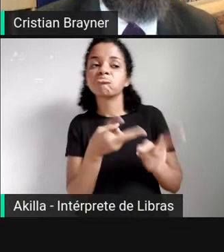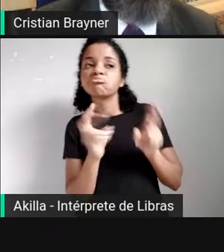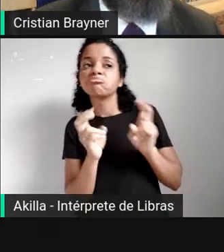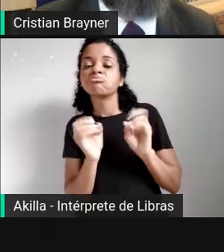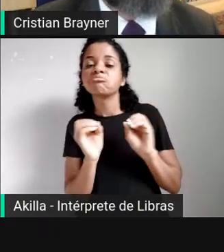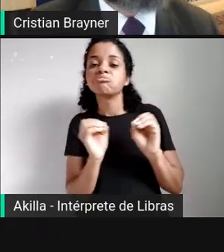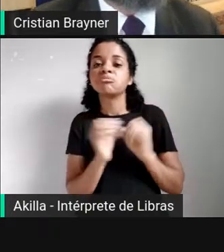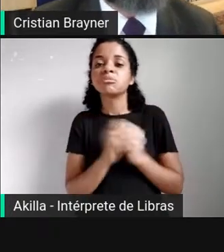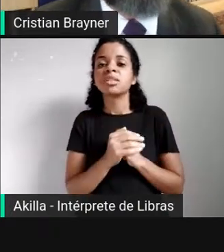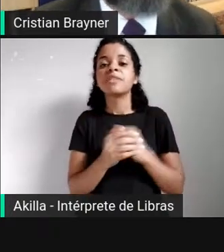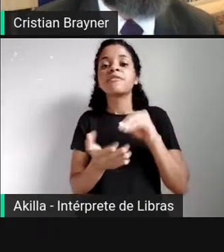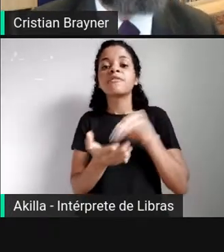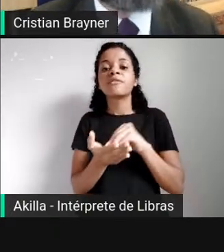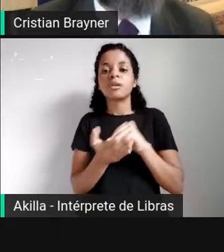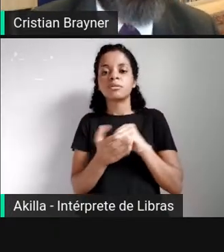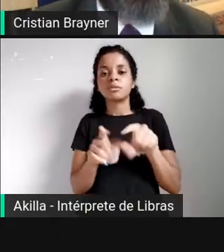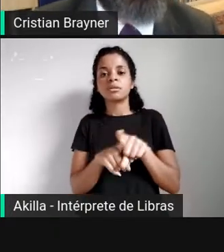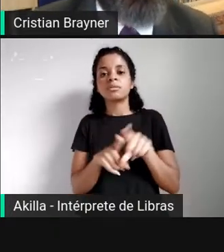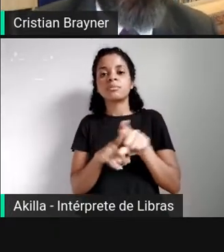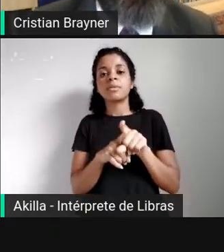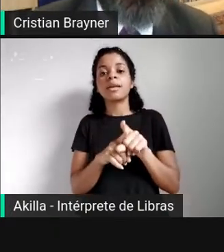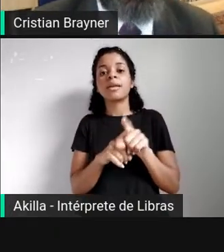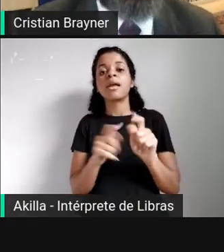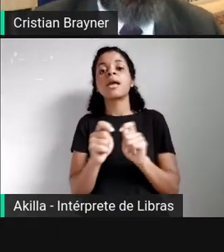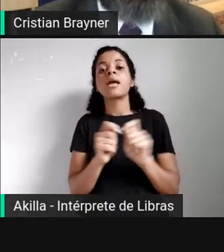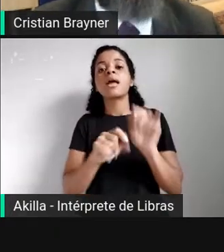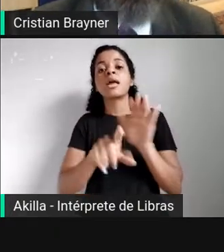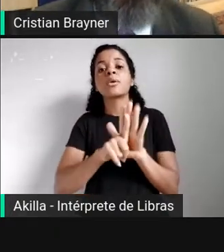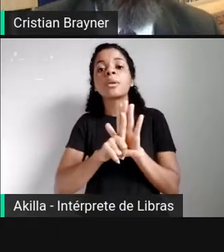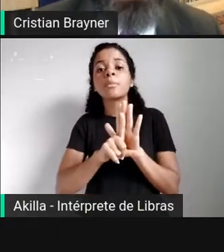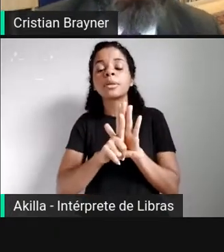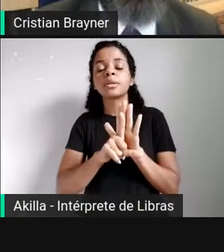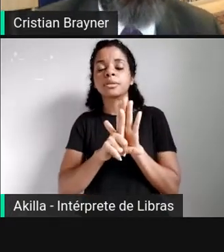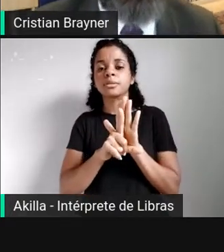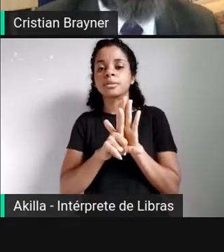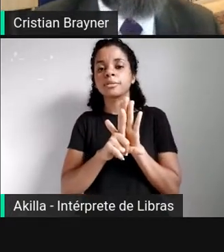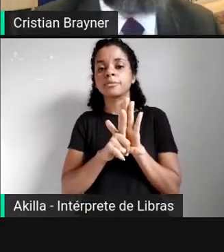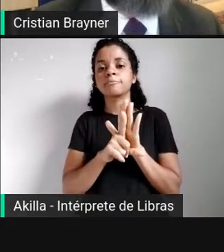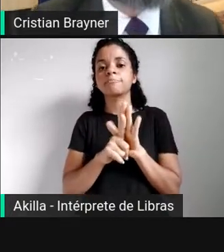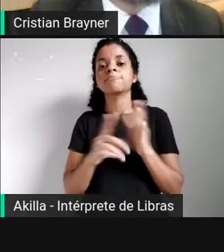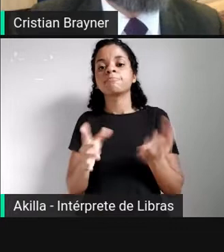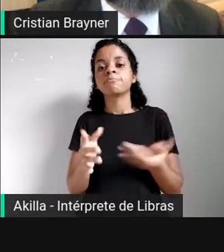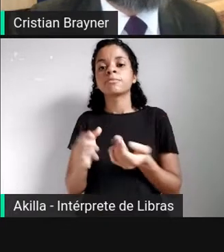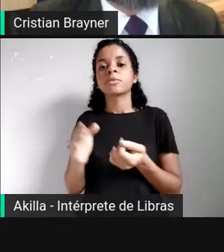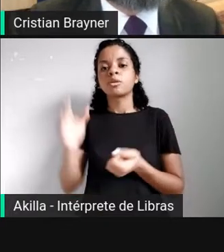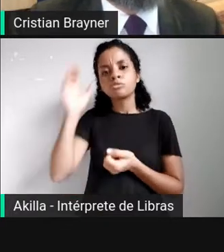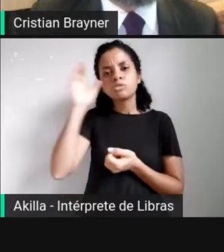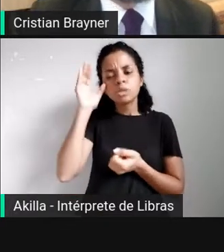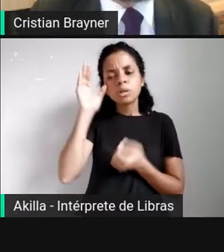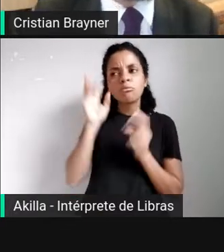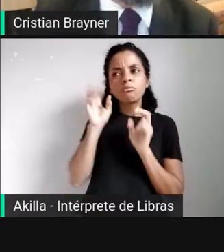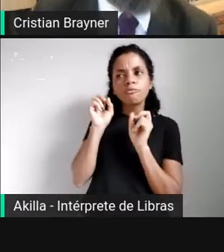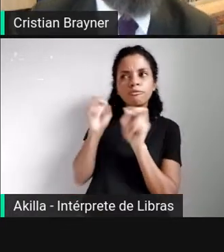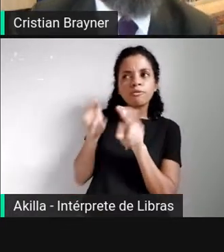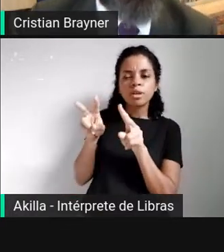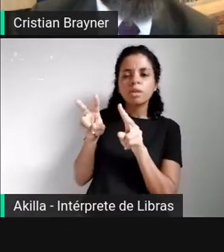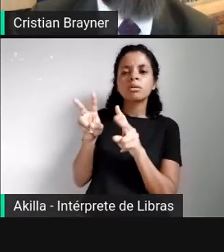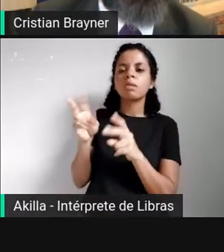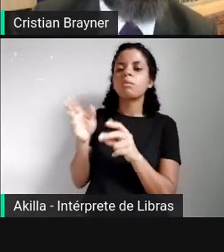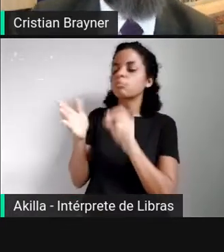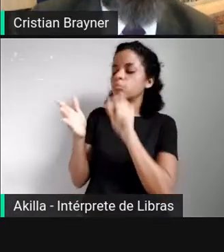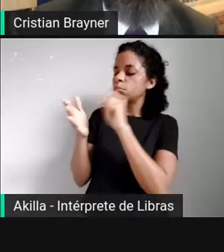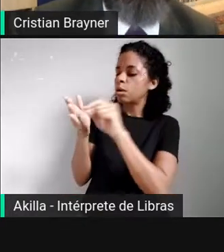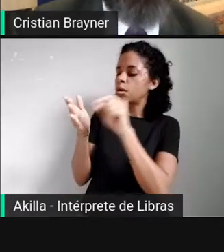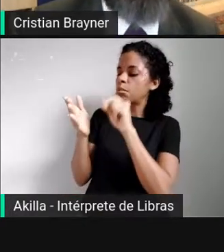regulamentação. Então, o cidadão, quando ele via sugestão, lá via formulário, ele presume ter criado um vínculo com o